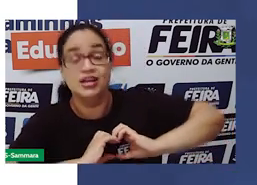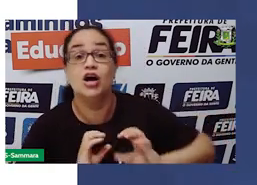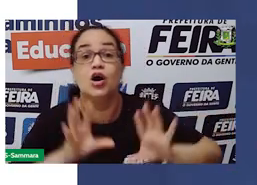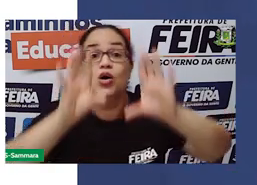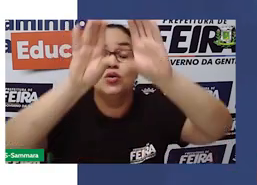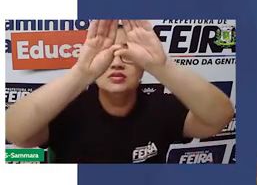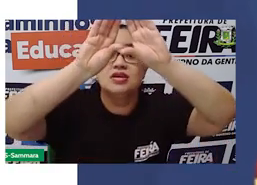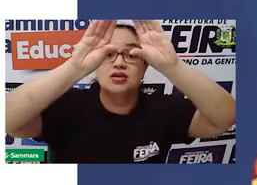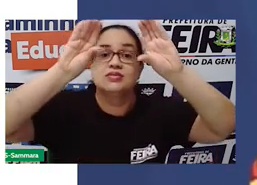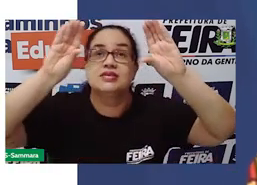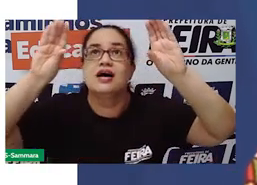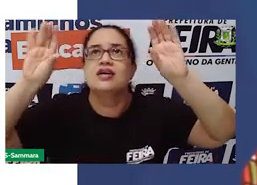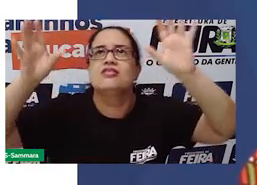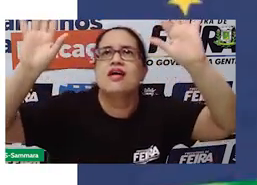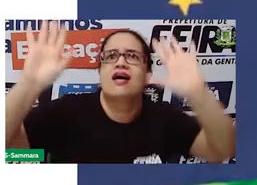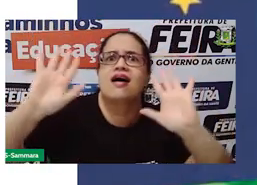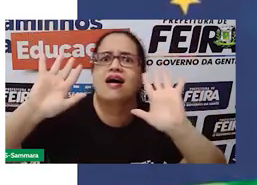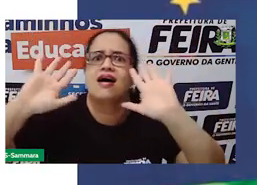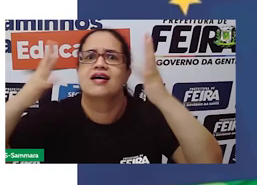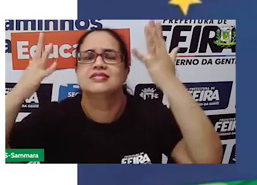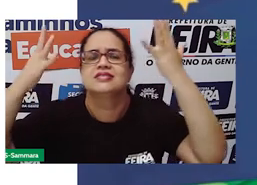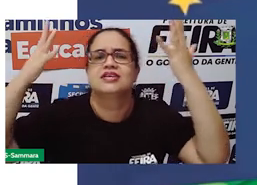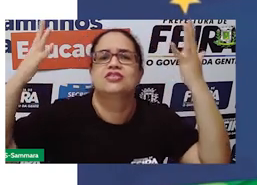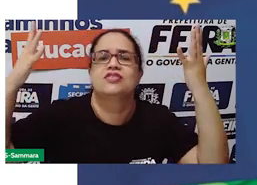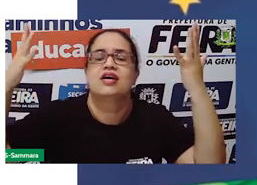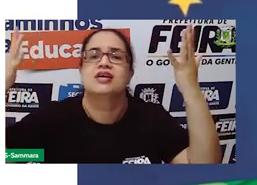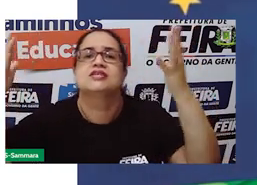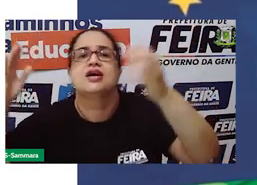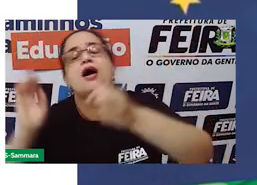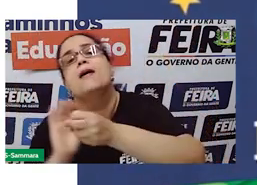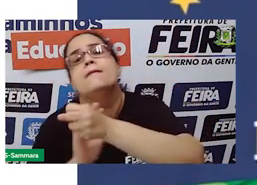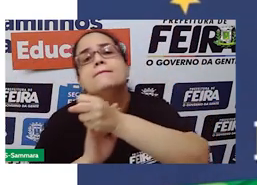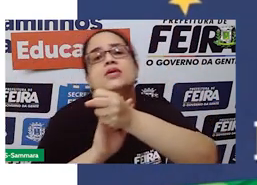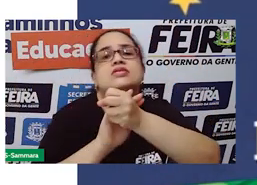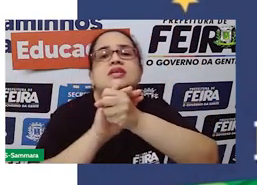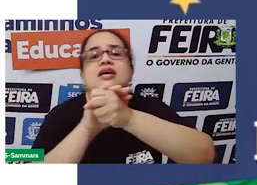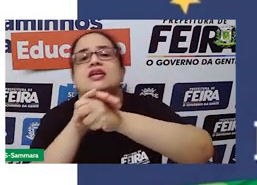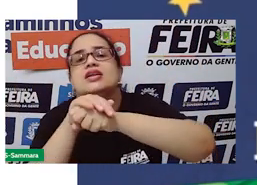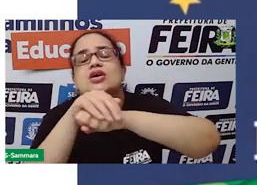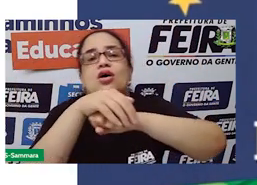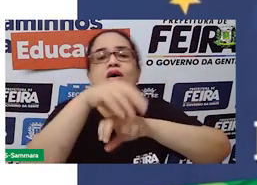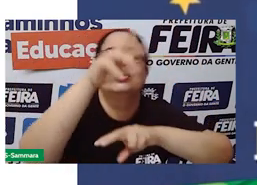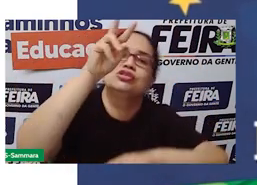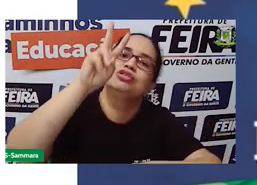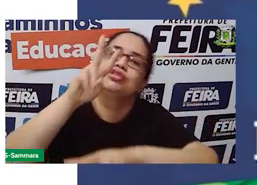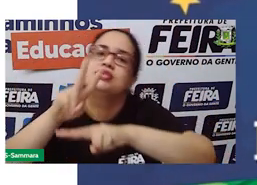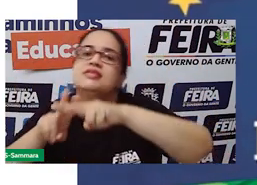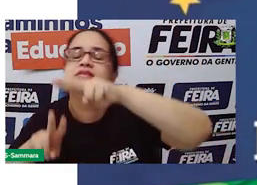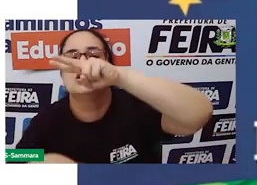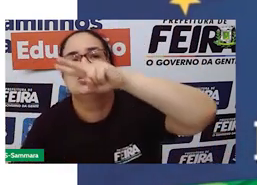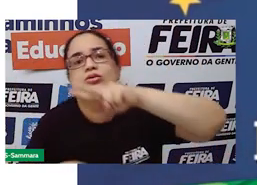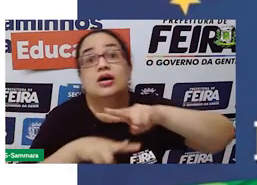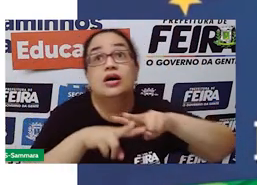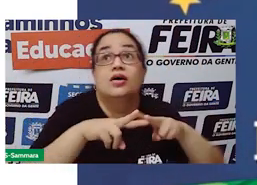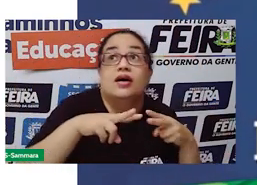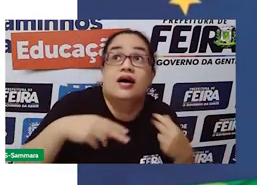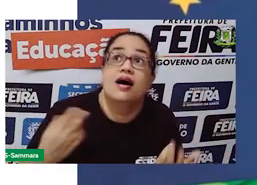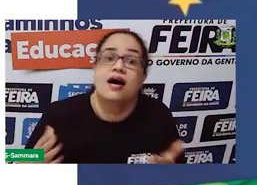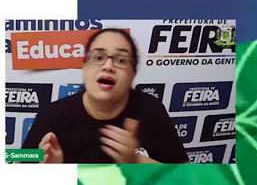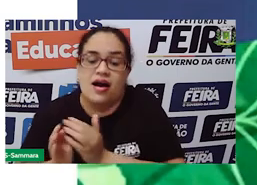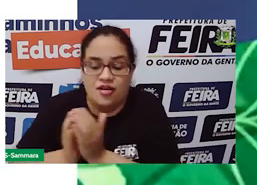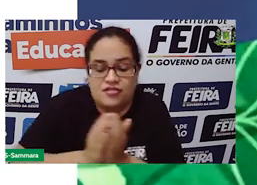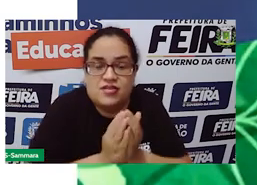O céu estava assim em festa, porque era noite de São João.